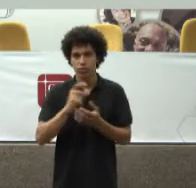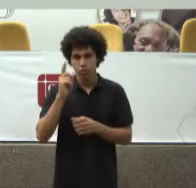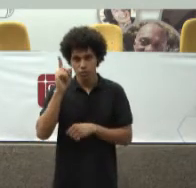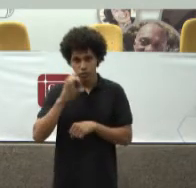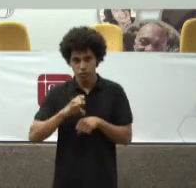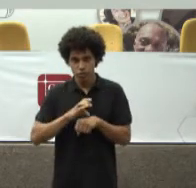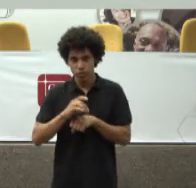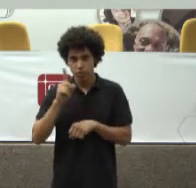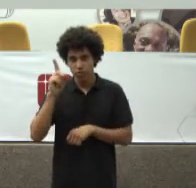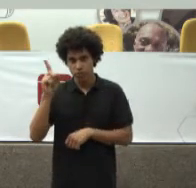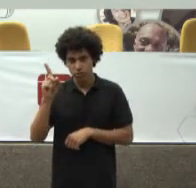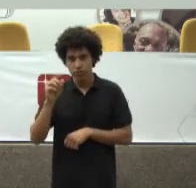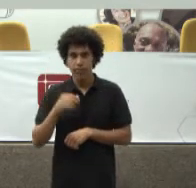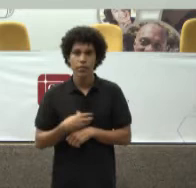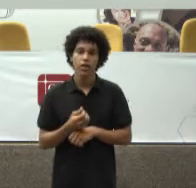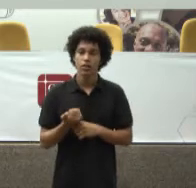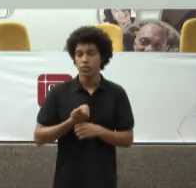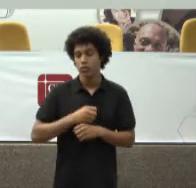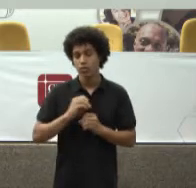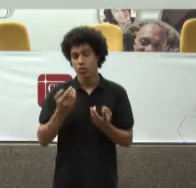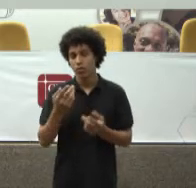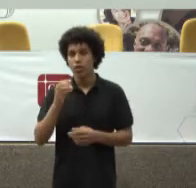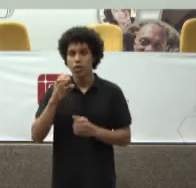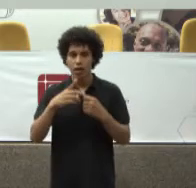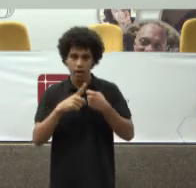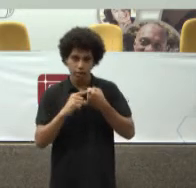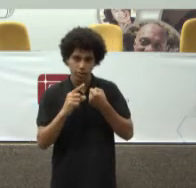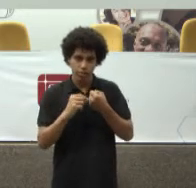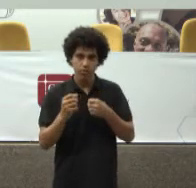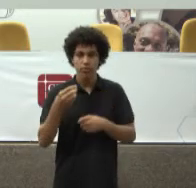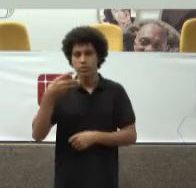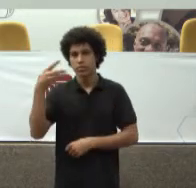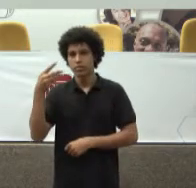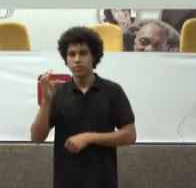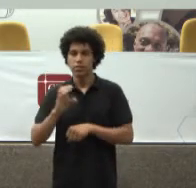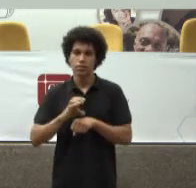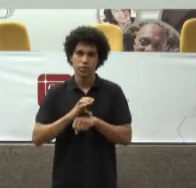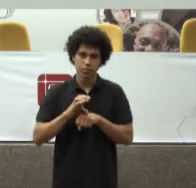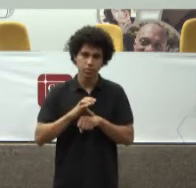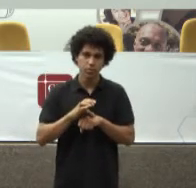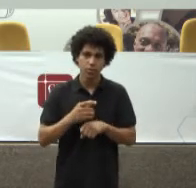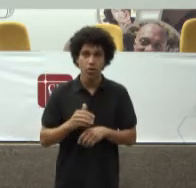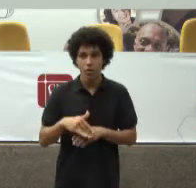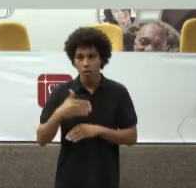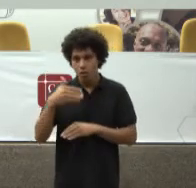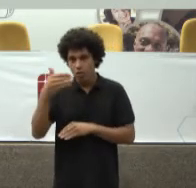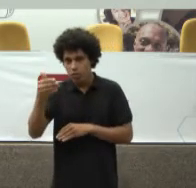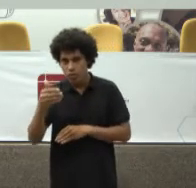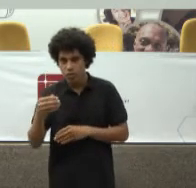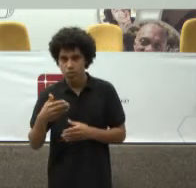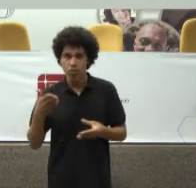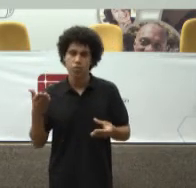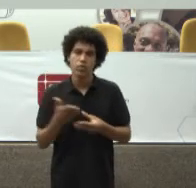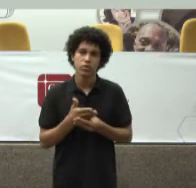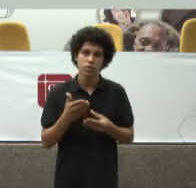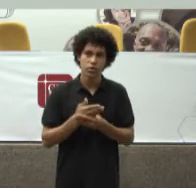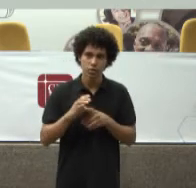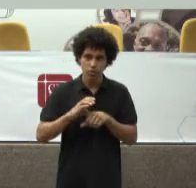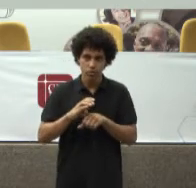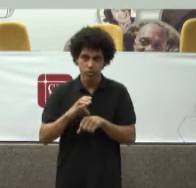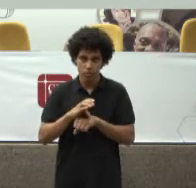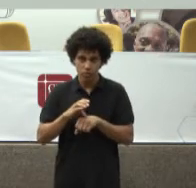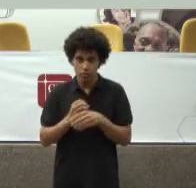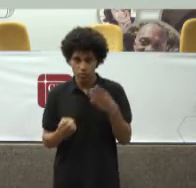Constituição Quando O processo Constituinte Se montou No Brasil Em 86 E 87